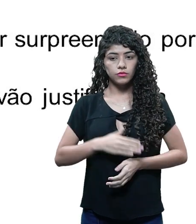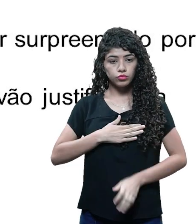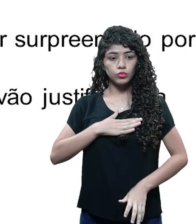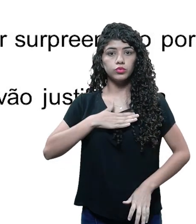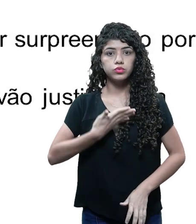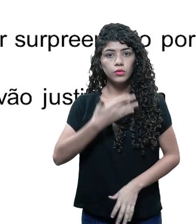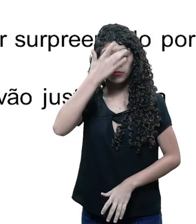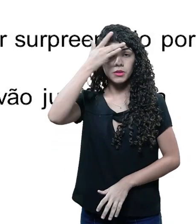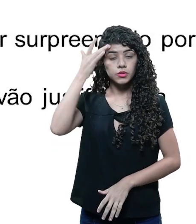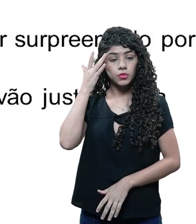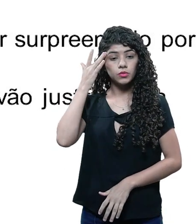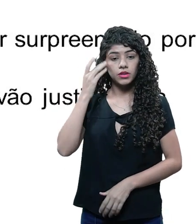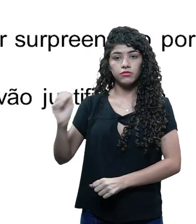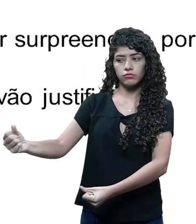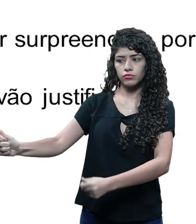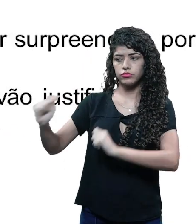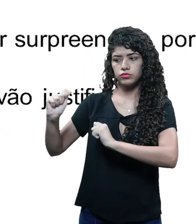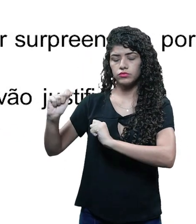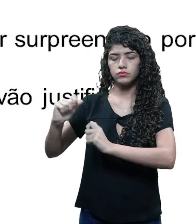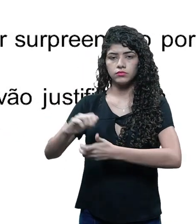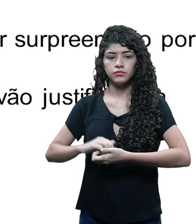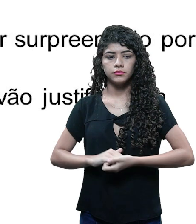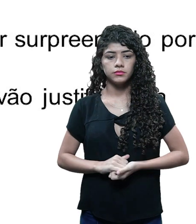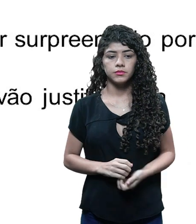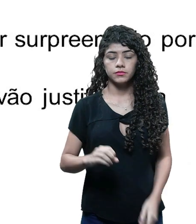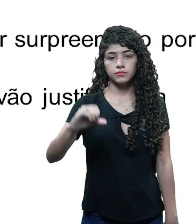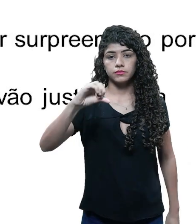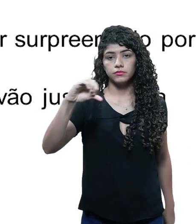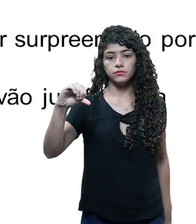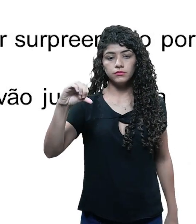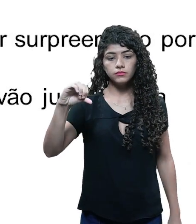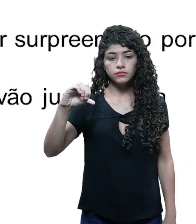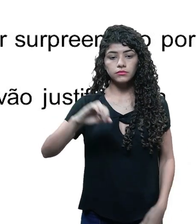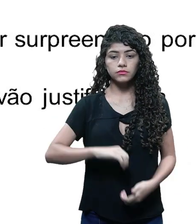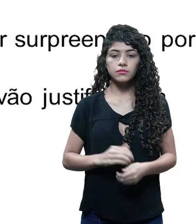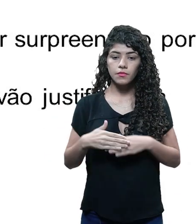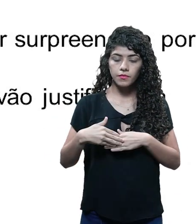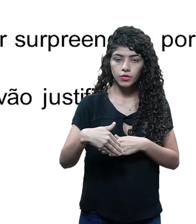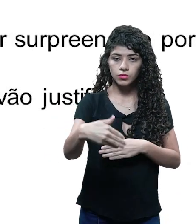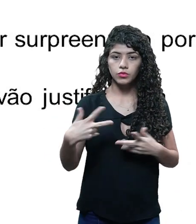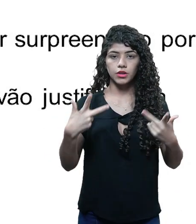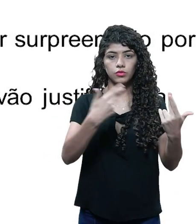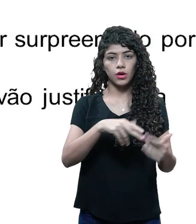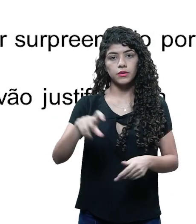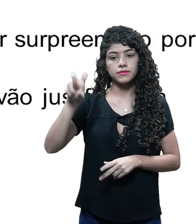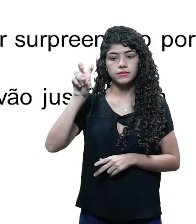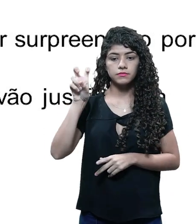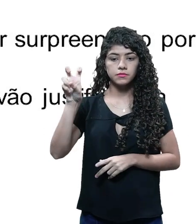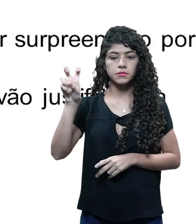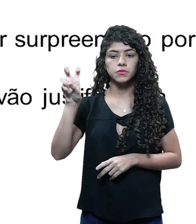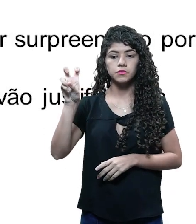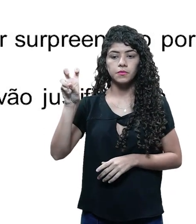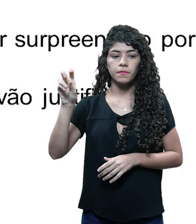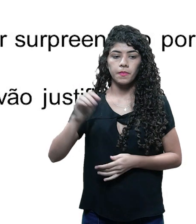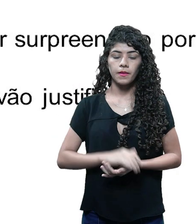parece ser surpreendido por alguém que vai atacá-lo. Cena nove. Continua a mesma situação na cena